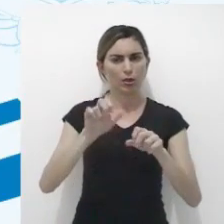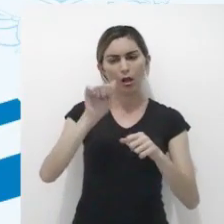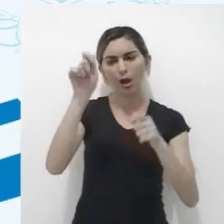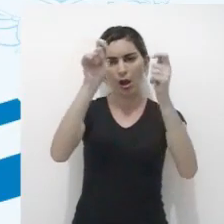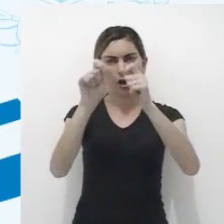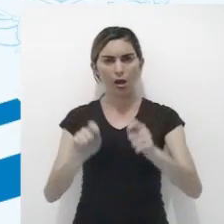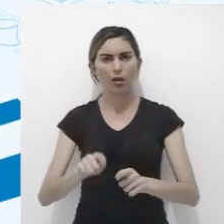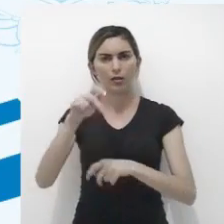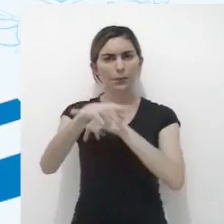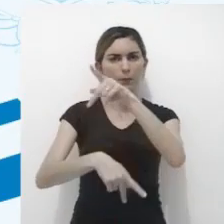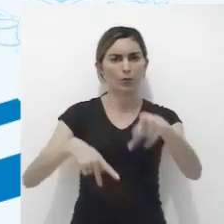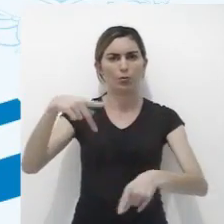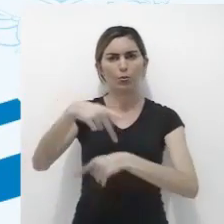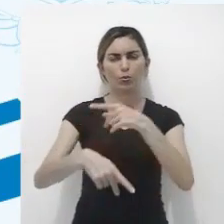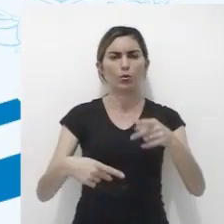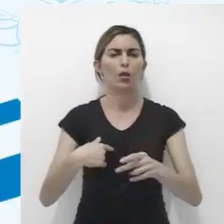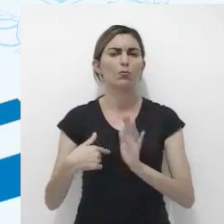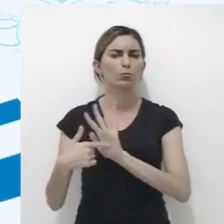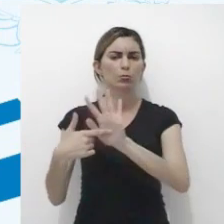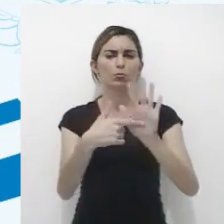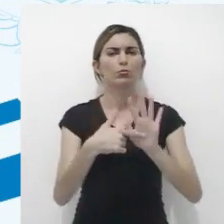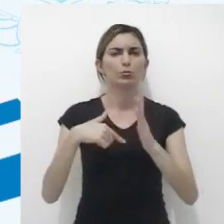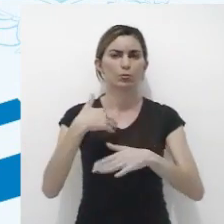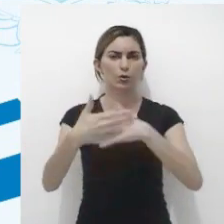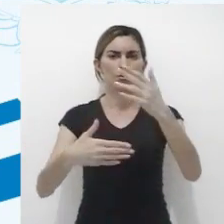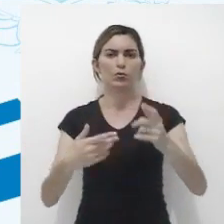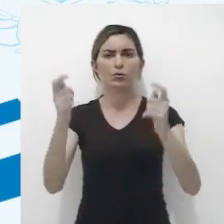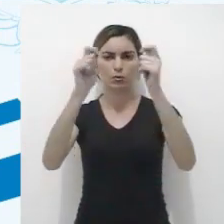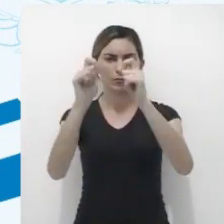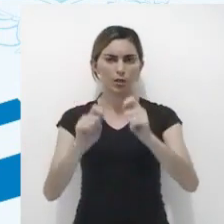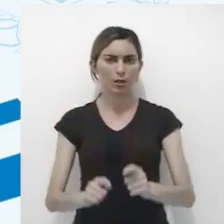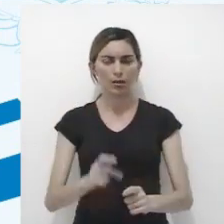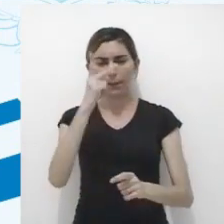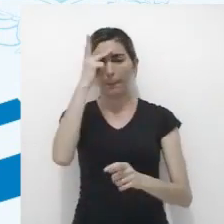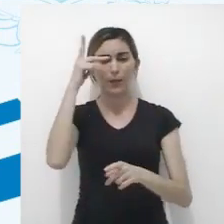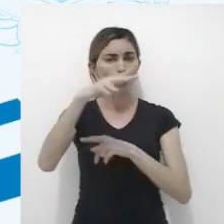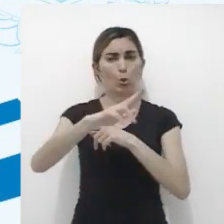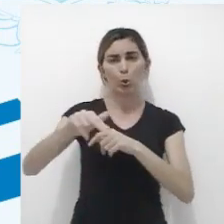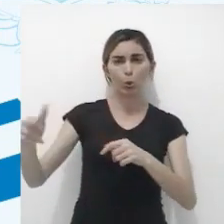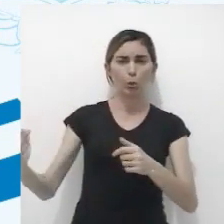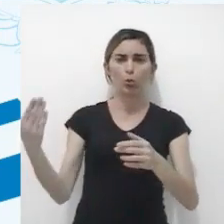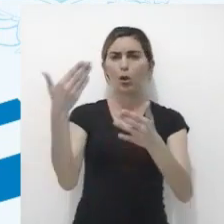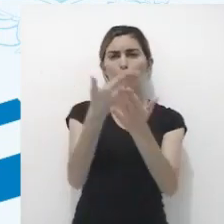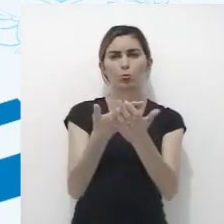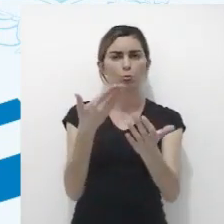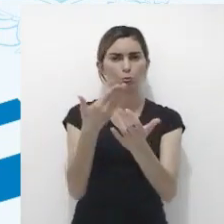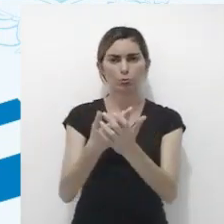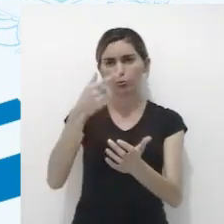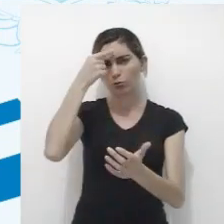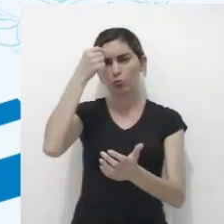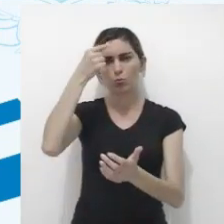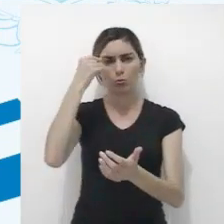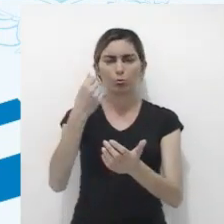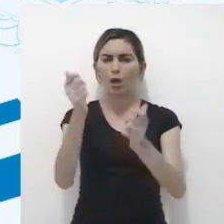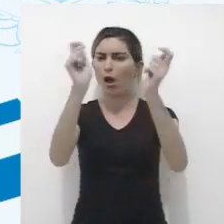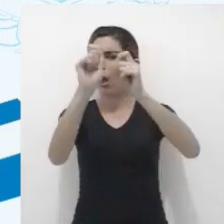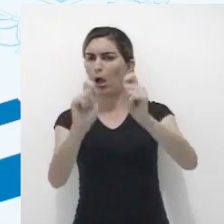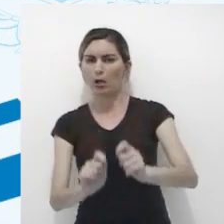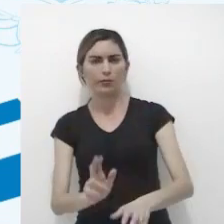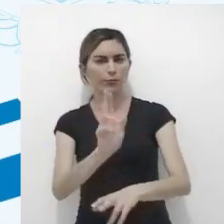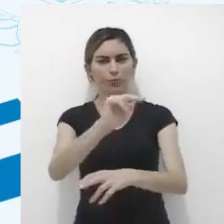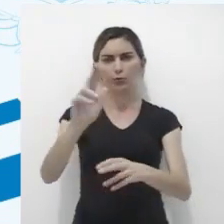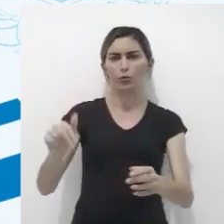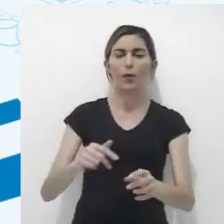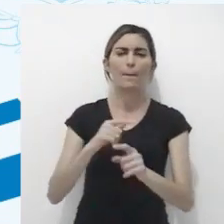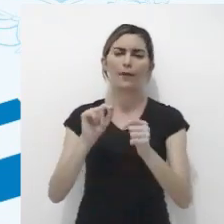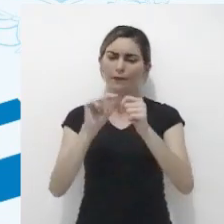termo arte popular tem sido atribuído à produção artística de pessoas que nunca frequentaram escolas especializadas de arte,